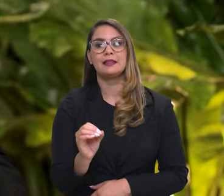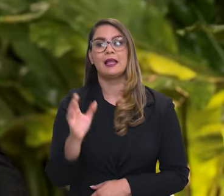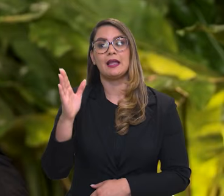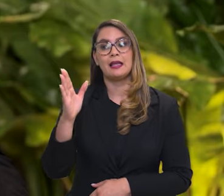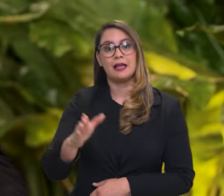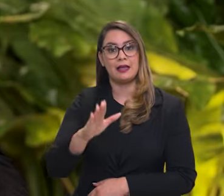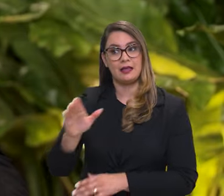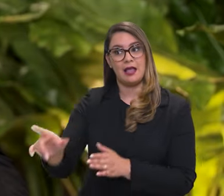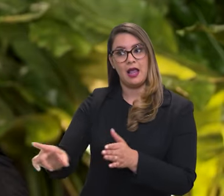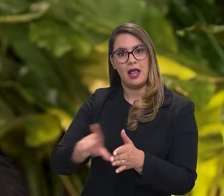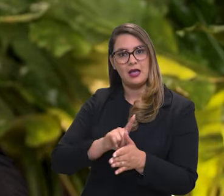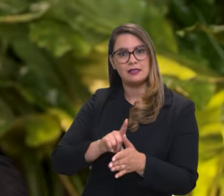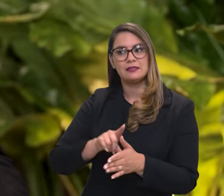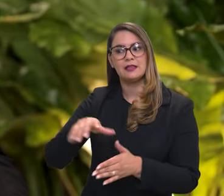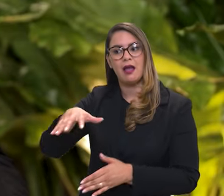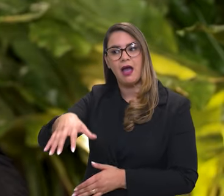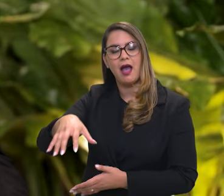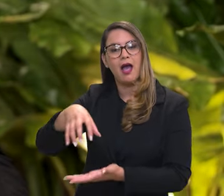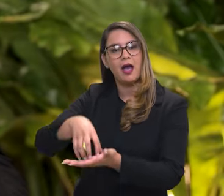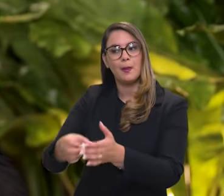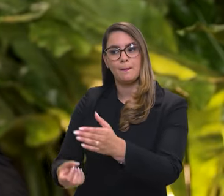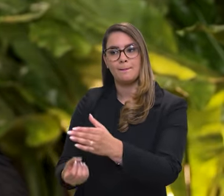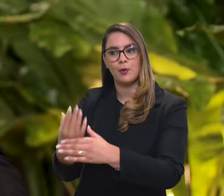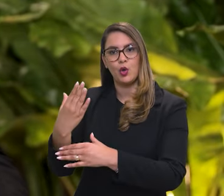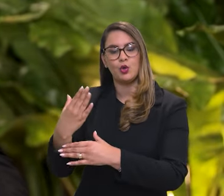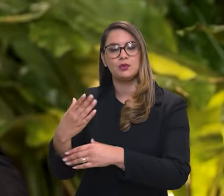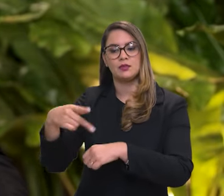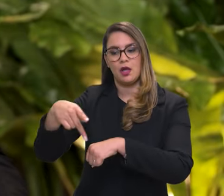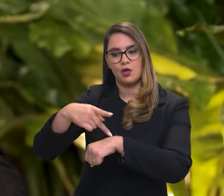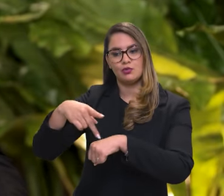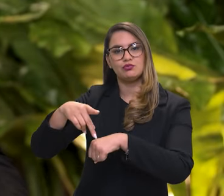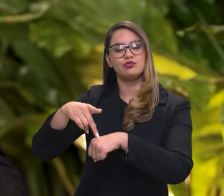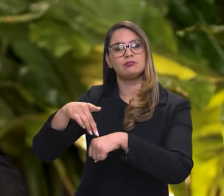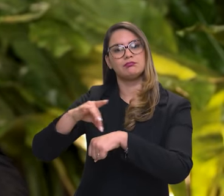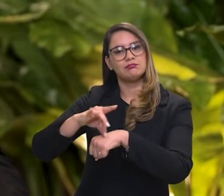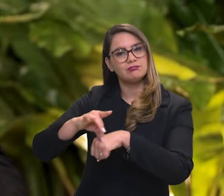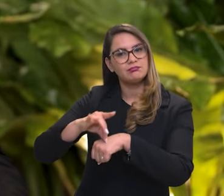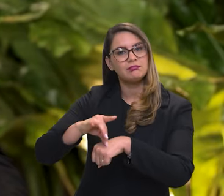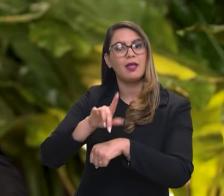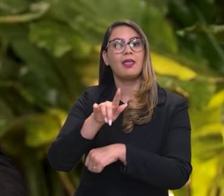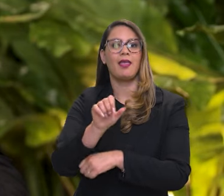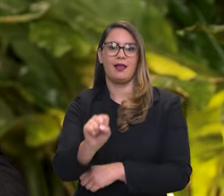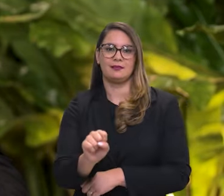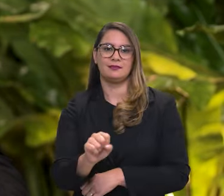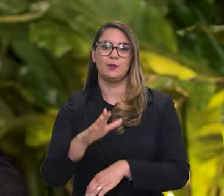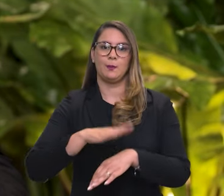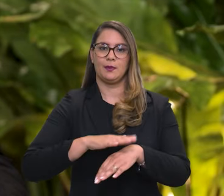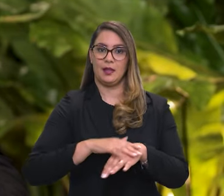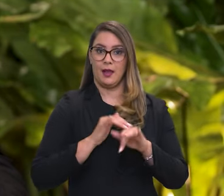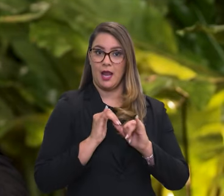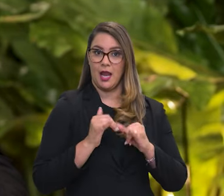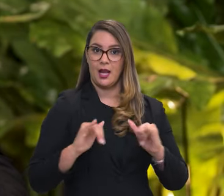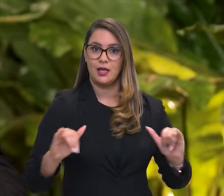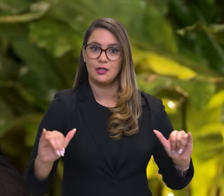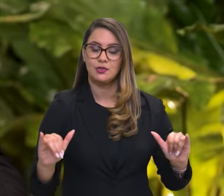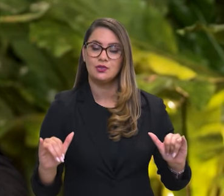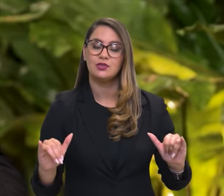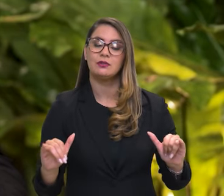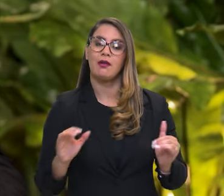desativações de complexos de produção de petróleo e gás. Então, ao mesmo tempo que a energia,